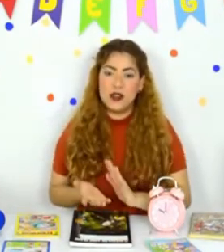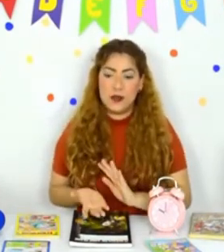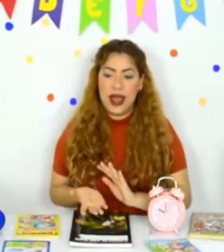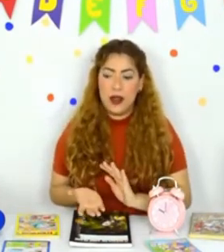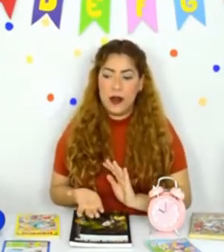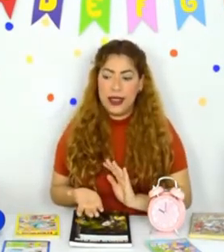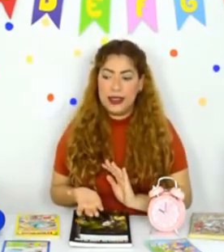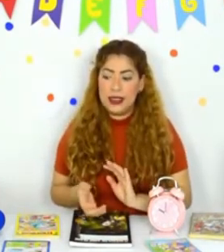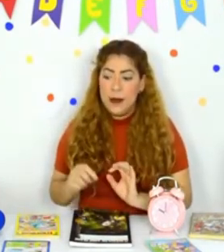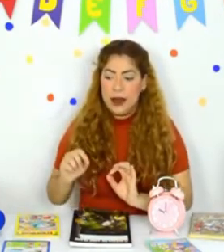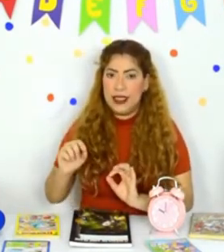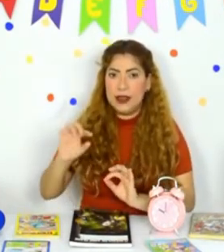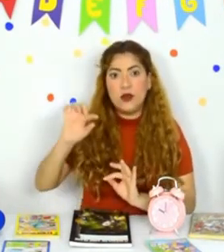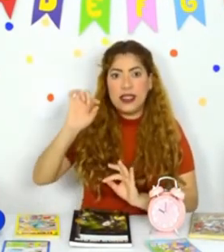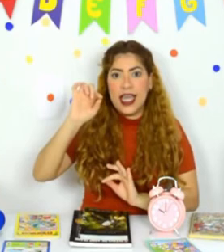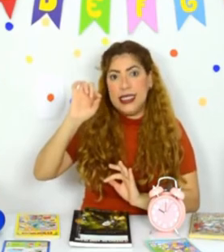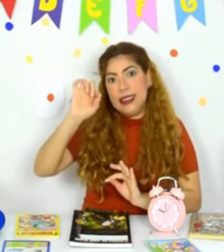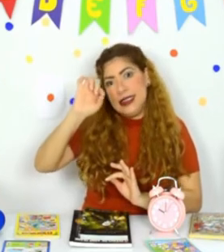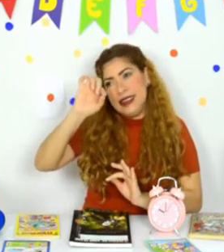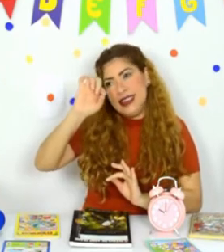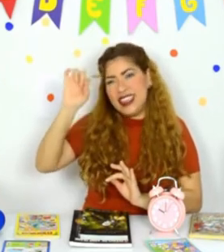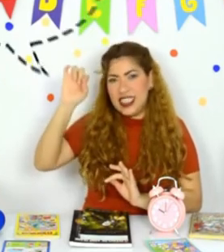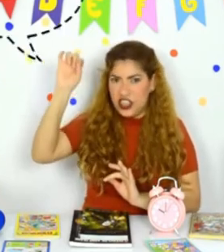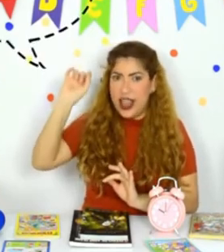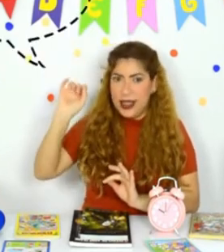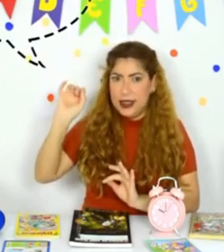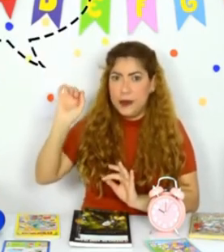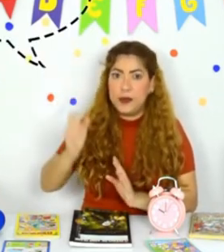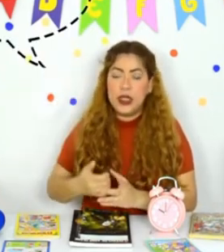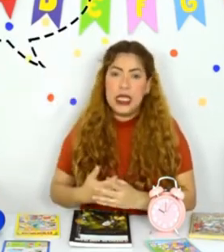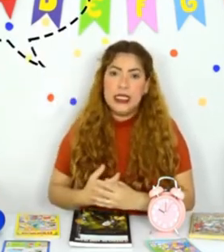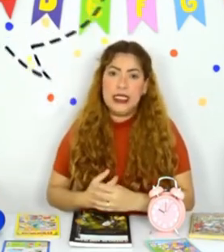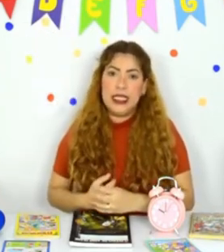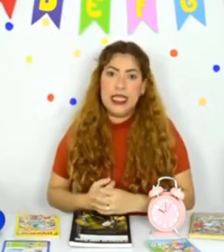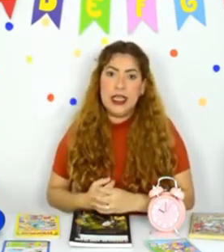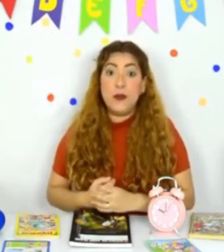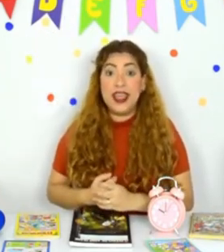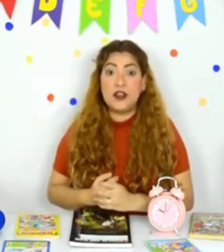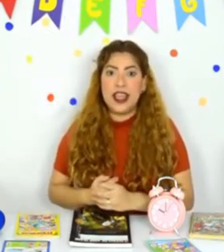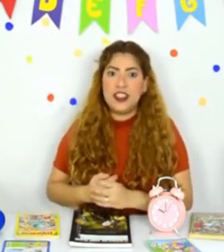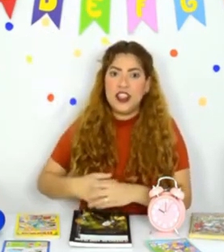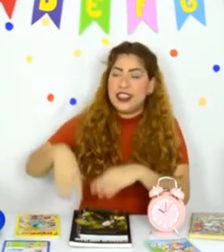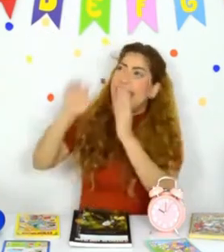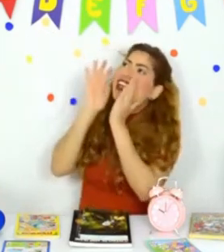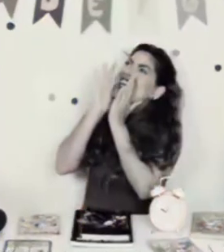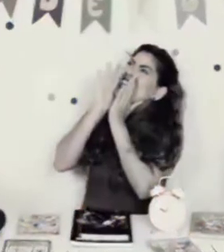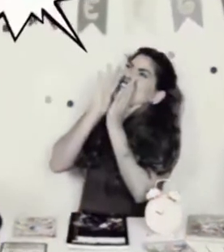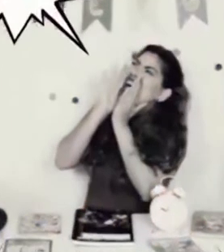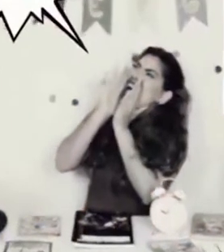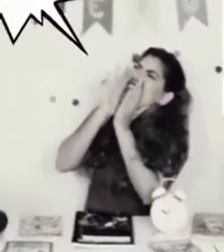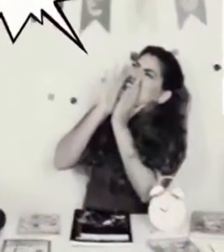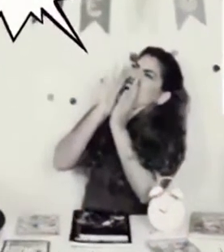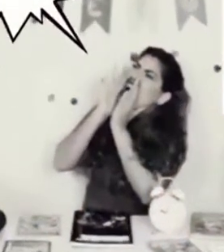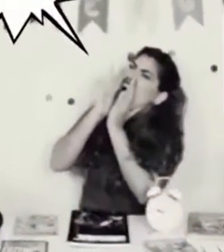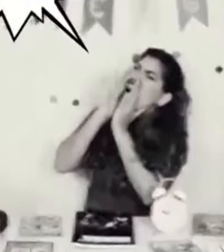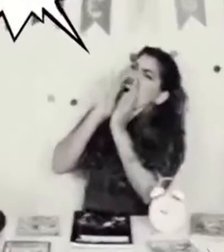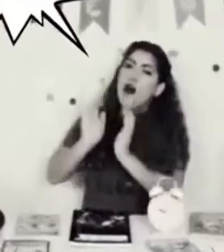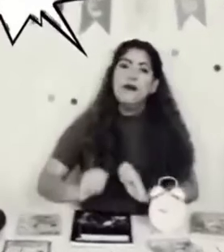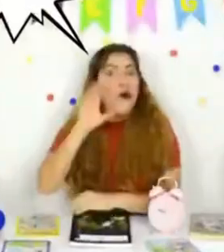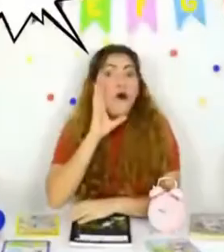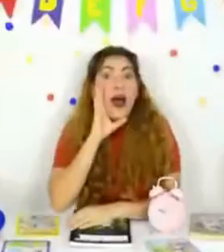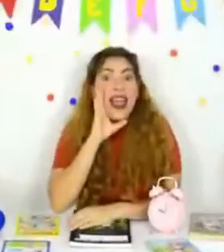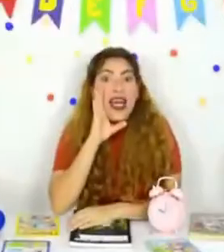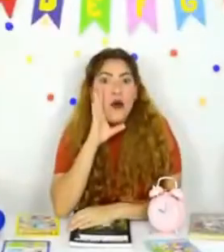as linhas dos balões precisam ser transejadas. Se o personagem está gritando,